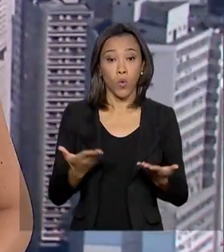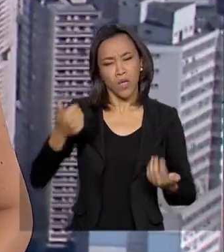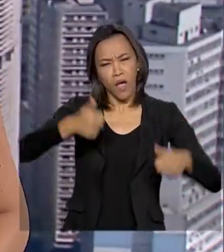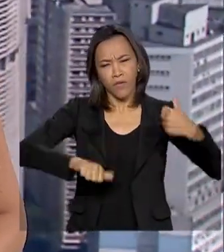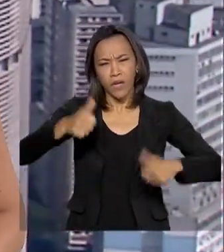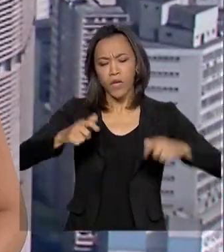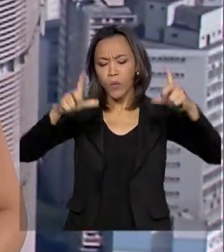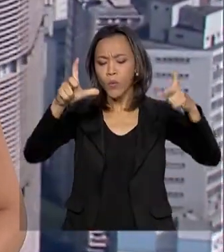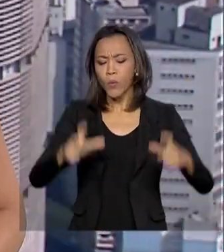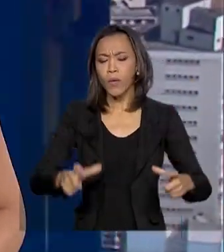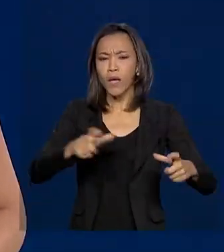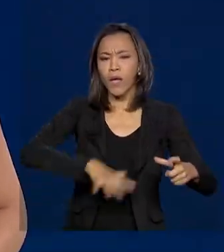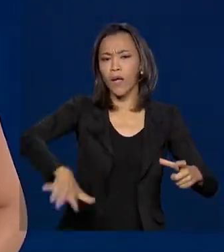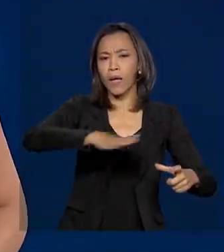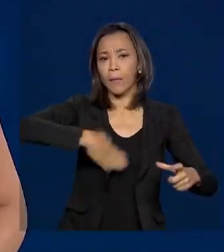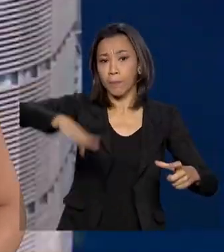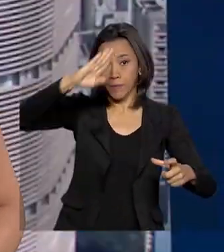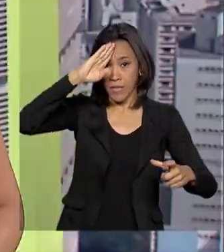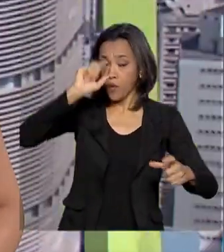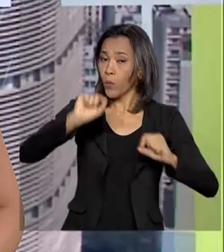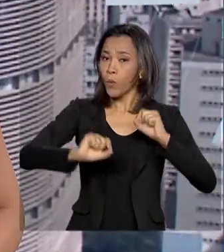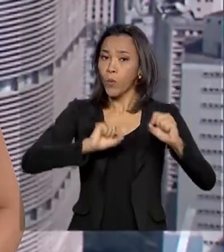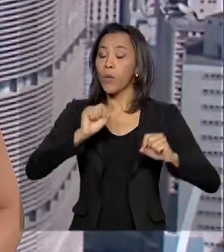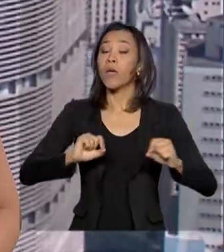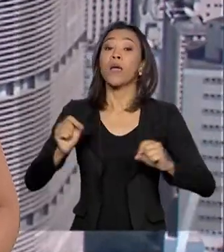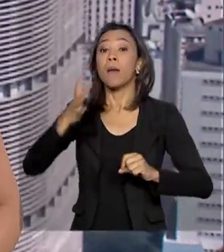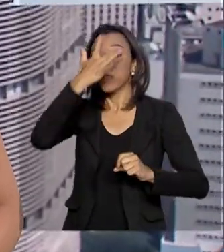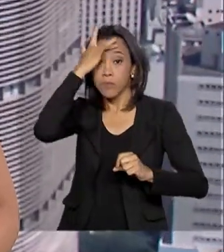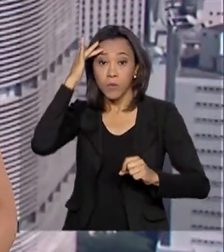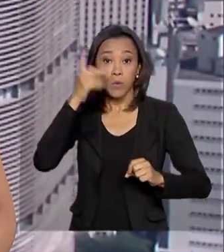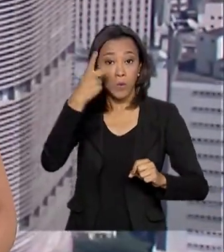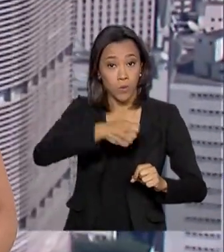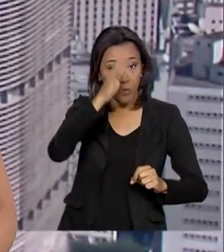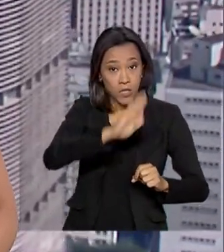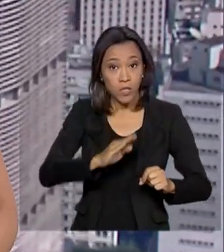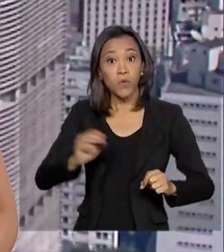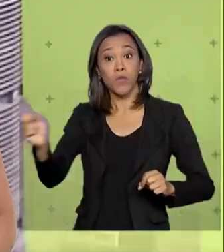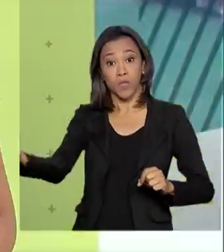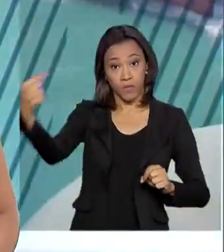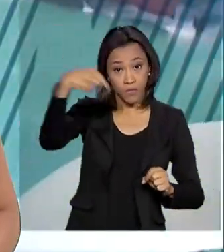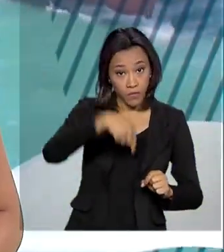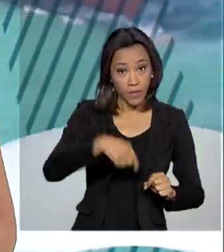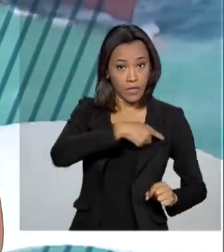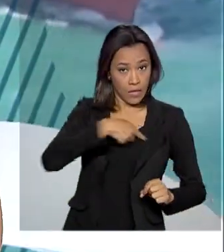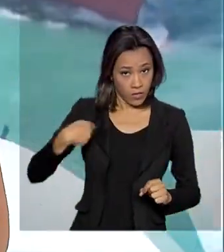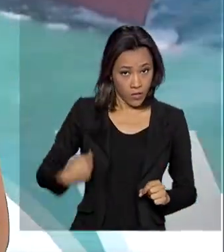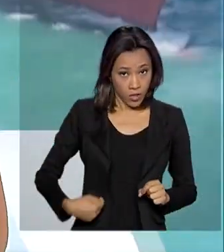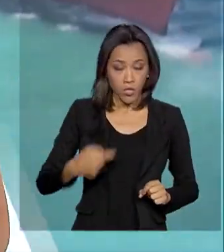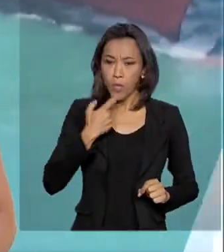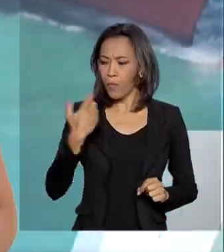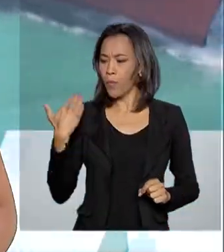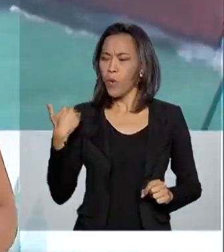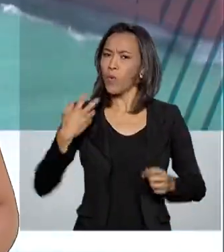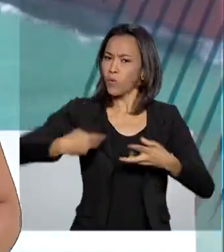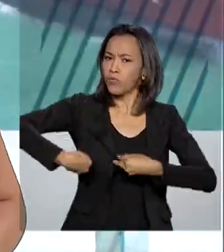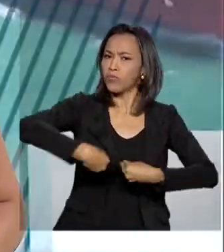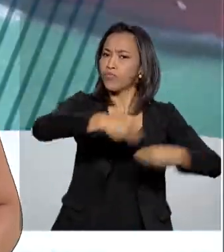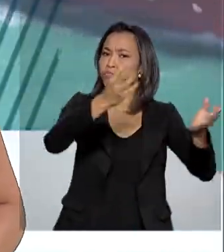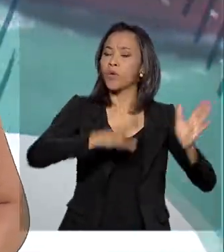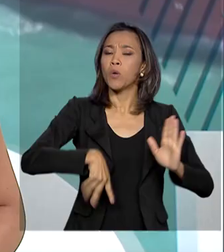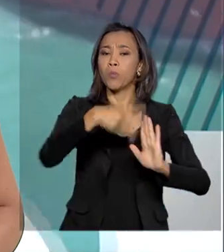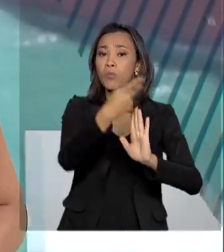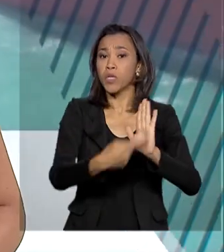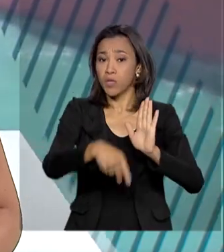que podem abrigar os brasileiros que vão chegar da China. O governo enviou agora há pouco o projeto de lei que regulamenta a